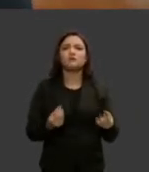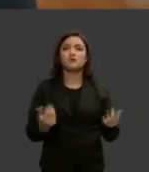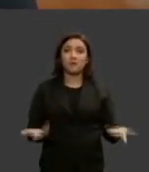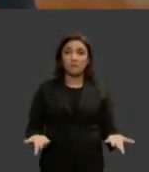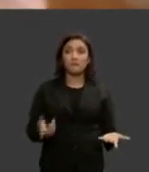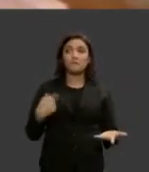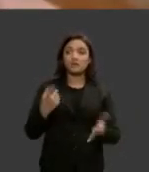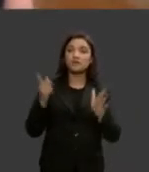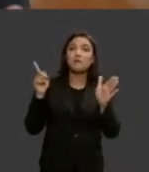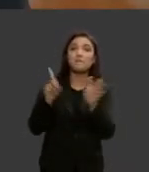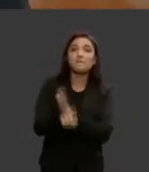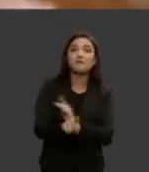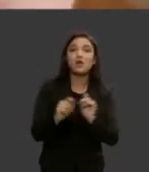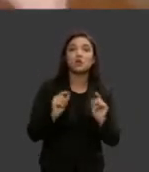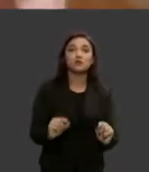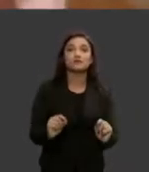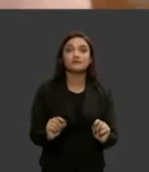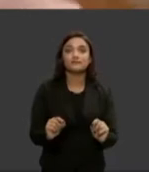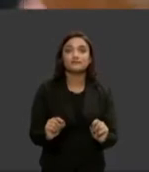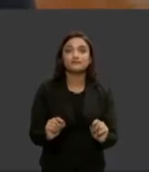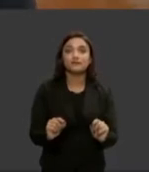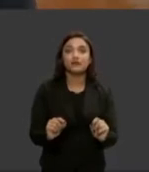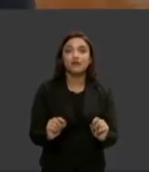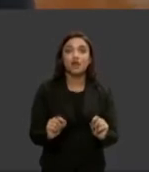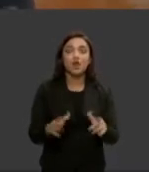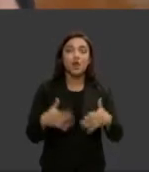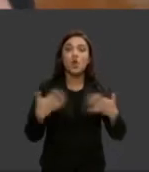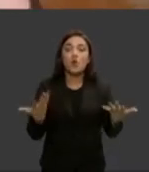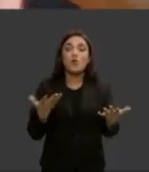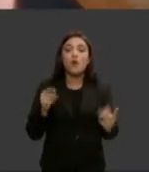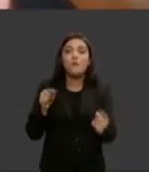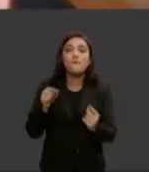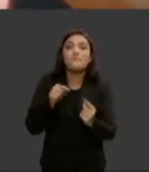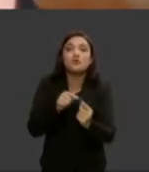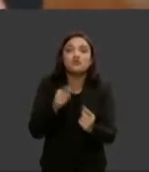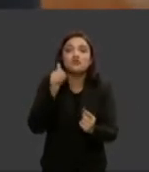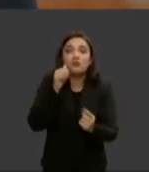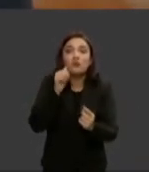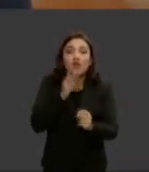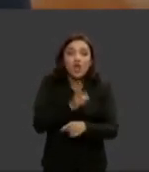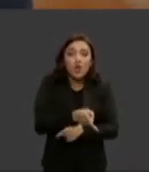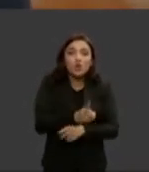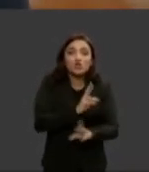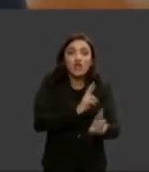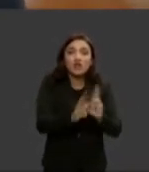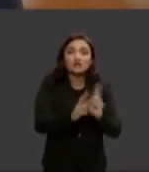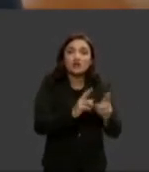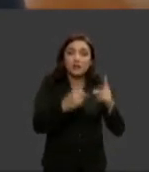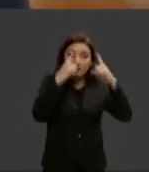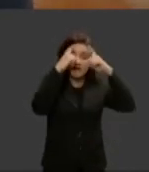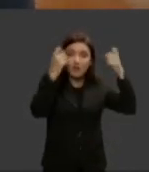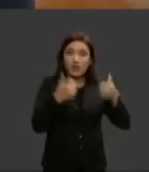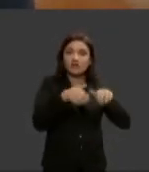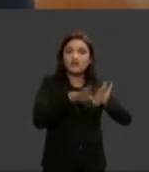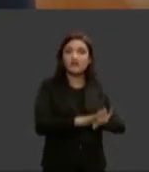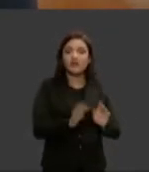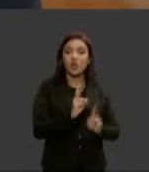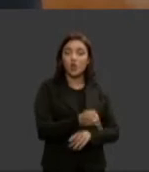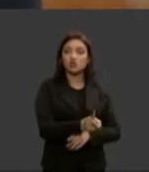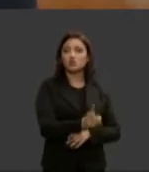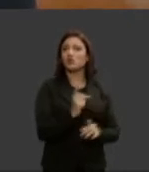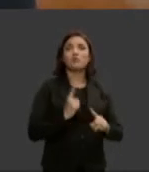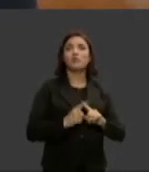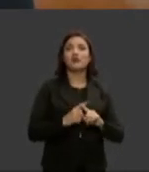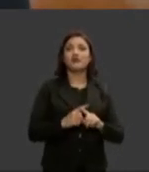mesma respondi o que está fazendo com que as mulheres fiquem no relacionamento violento e elas estão dizendo 62% em relação